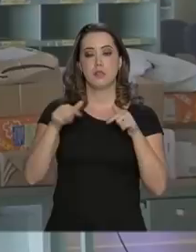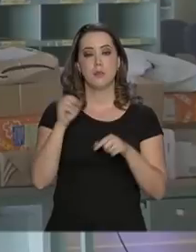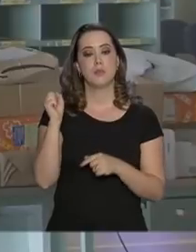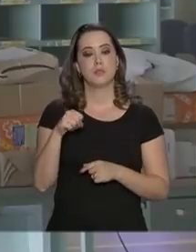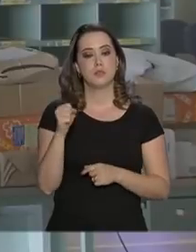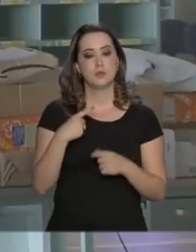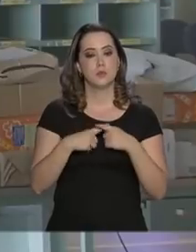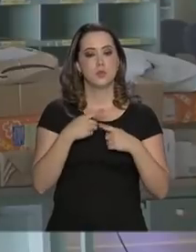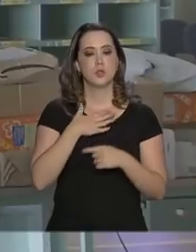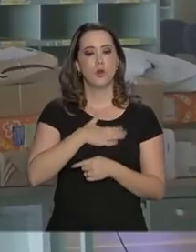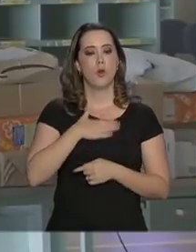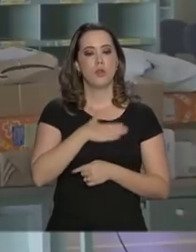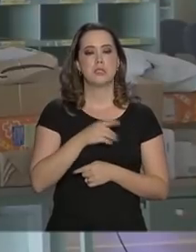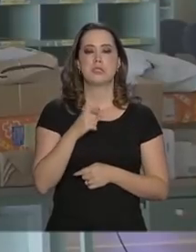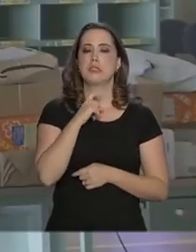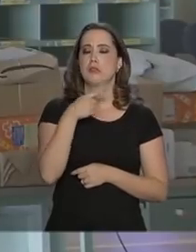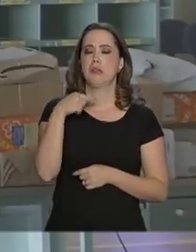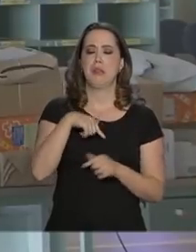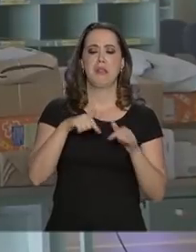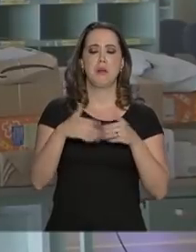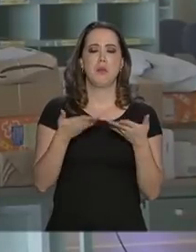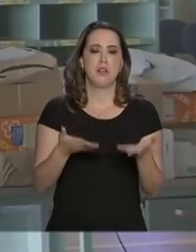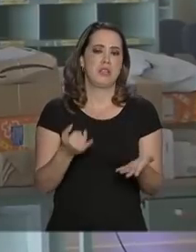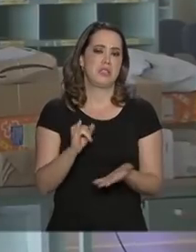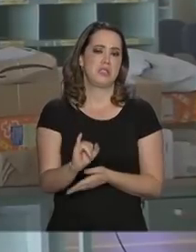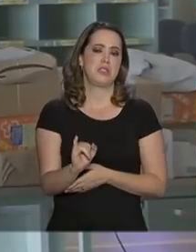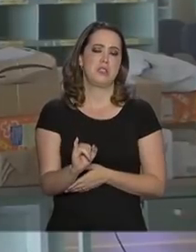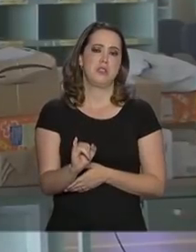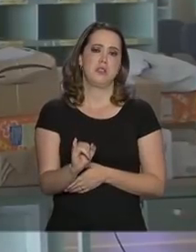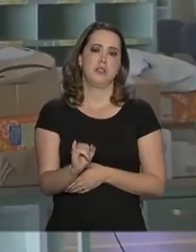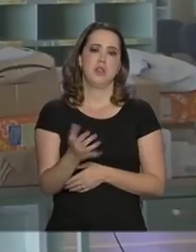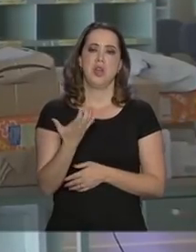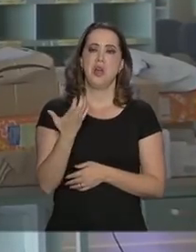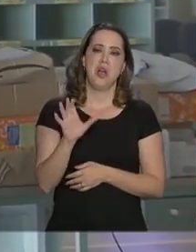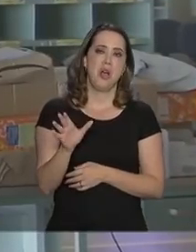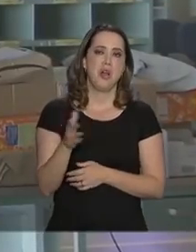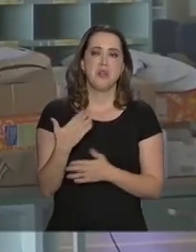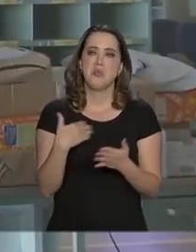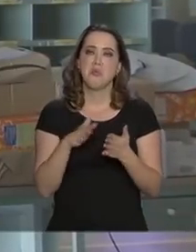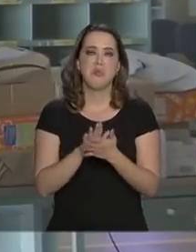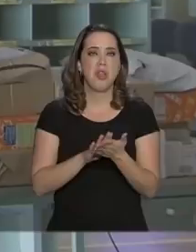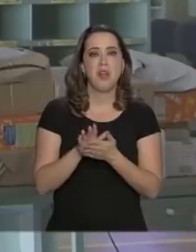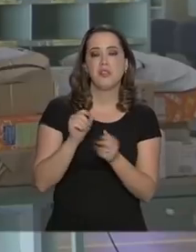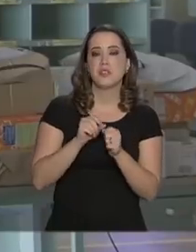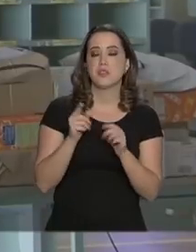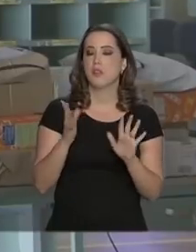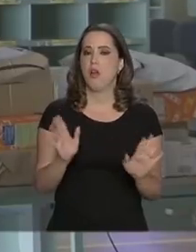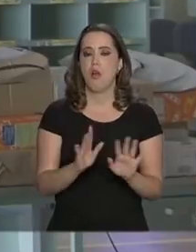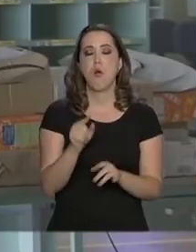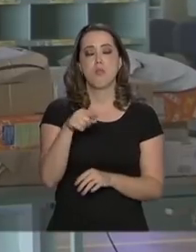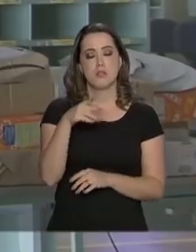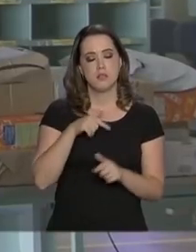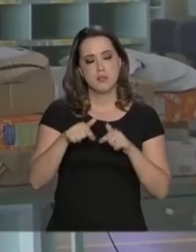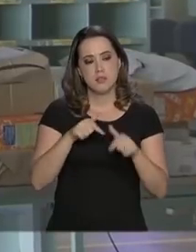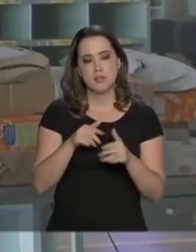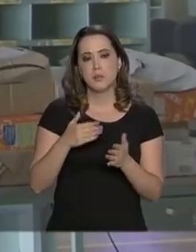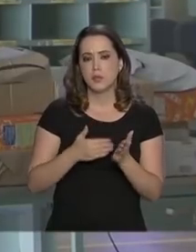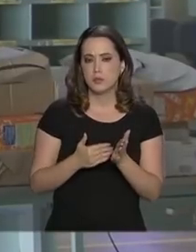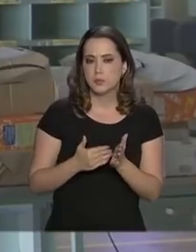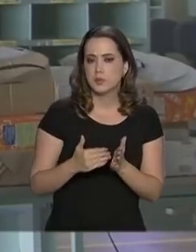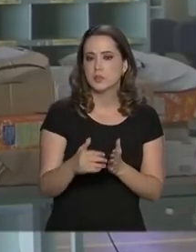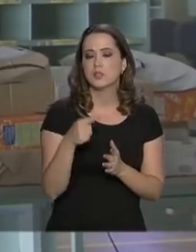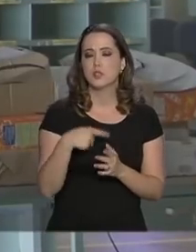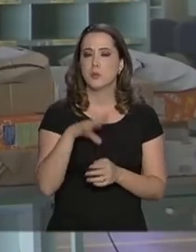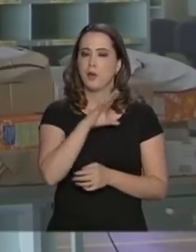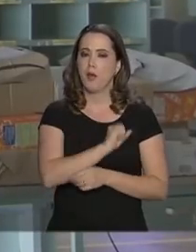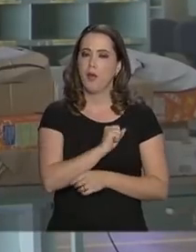trabalhar nos Correios. Ninguém trabalha nos Correios porque, ah, não tem nada para fazer, não trabalha nos Correios, não. Quem trabalha nos Correios, fica nos Correios porque